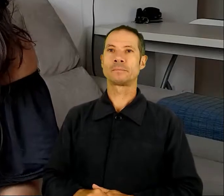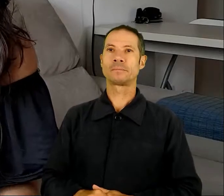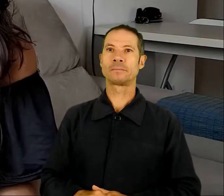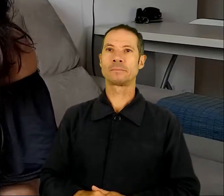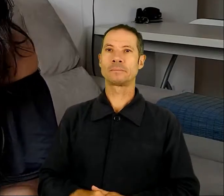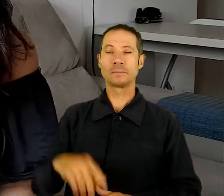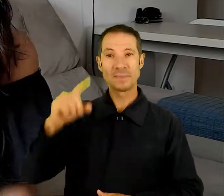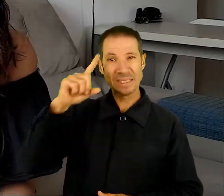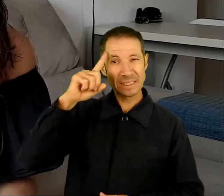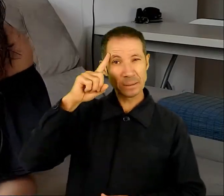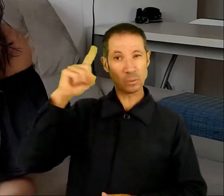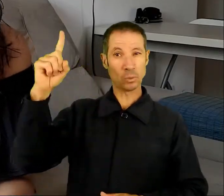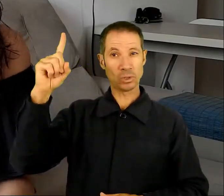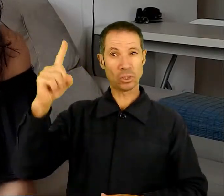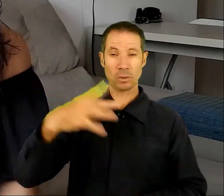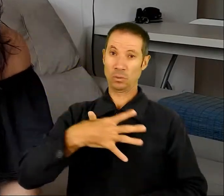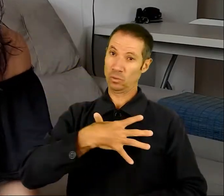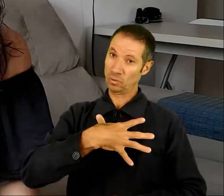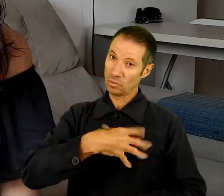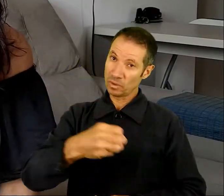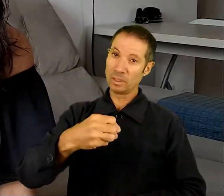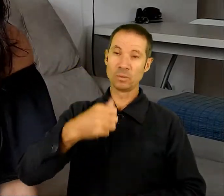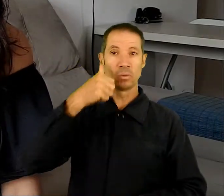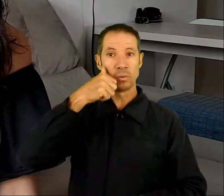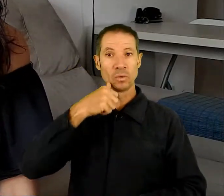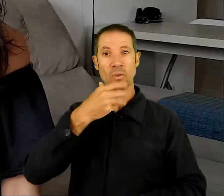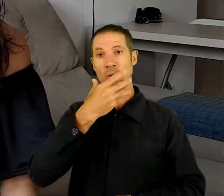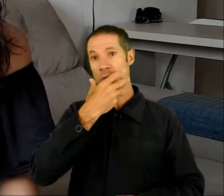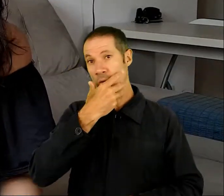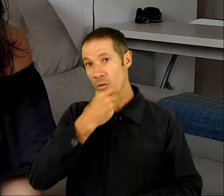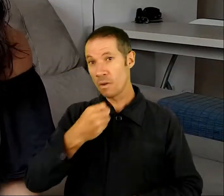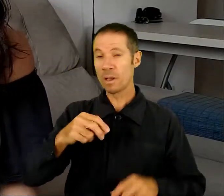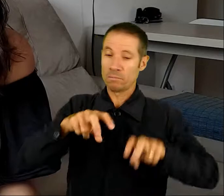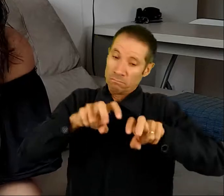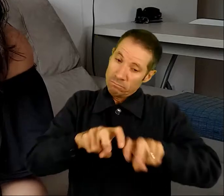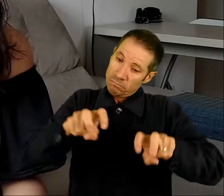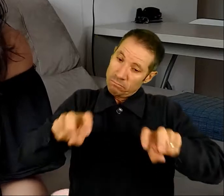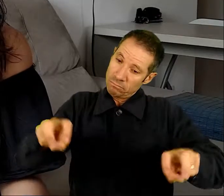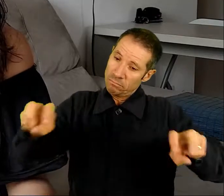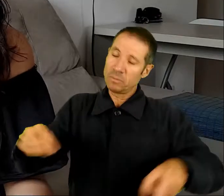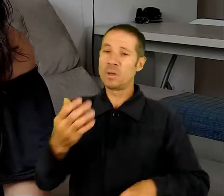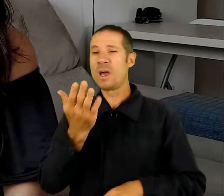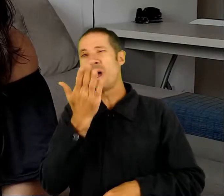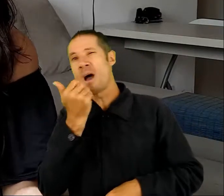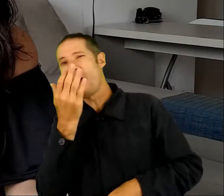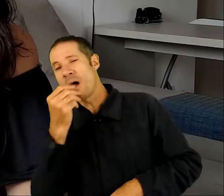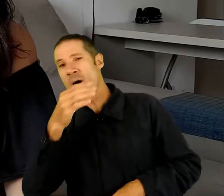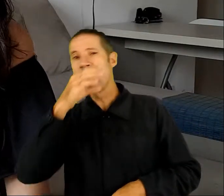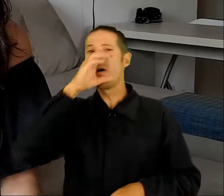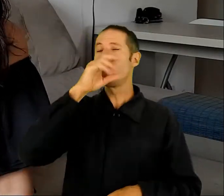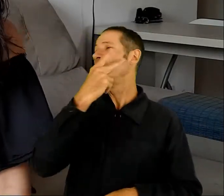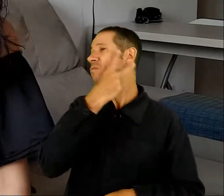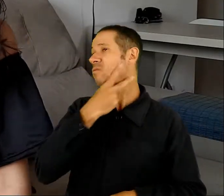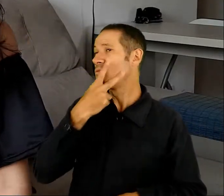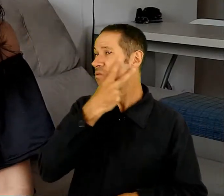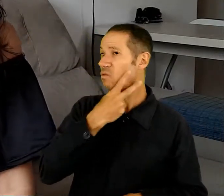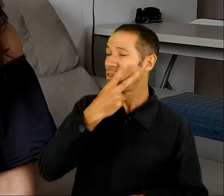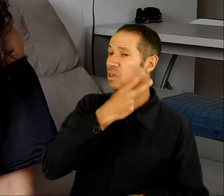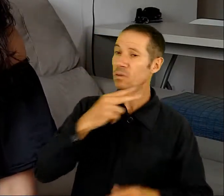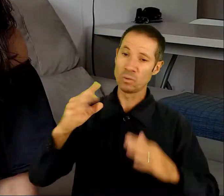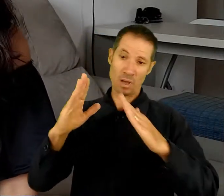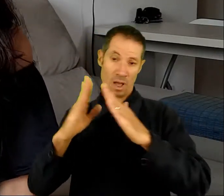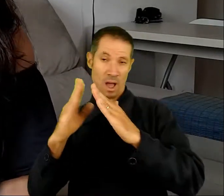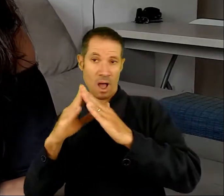Certo dia, os filhos e as filhas de Jó estavam num banquete, comendo e bebendo vinho na casa do irmão mais velho.